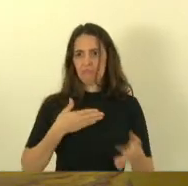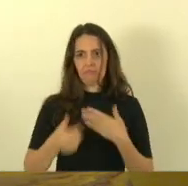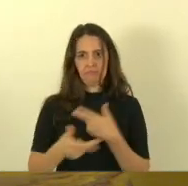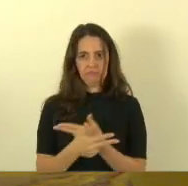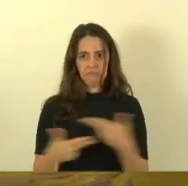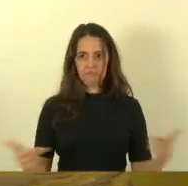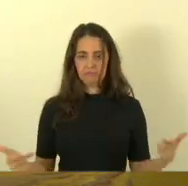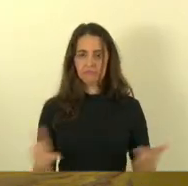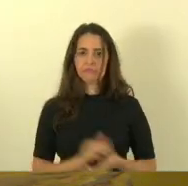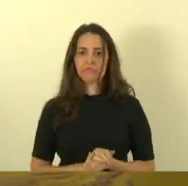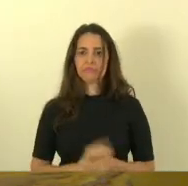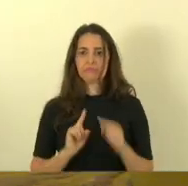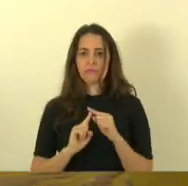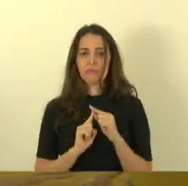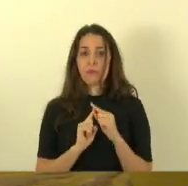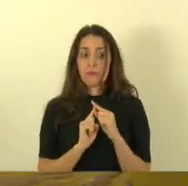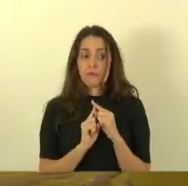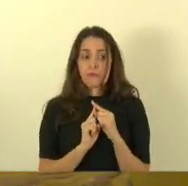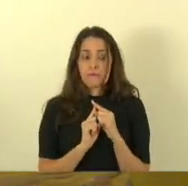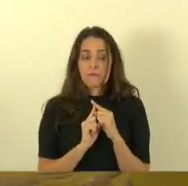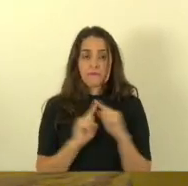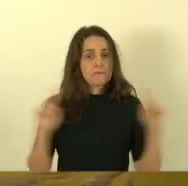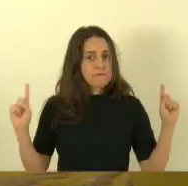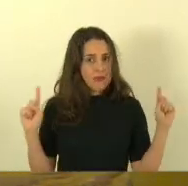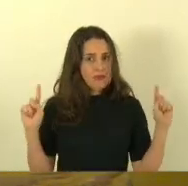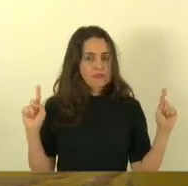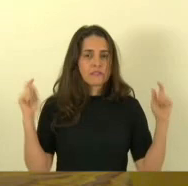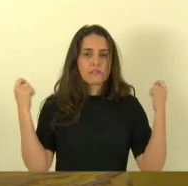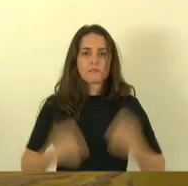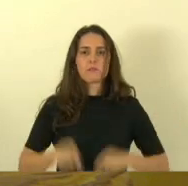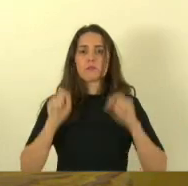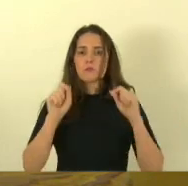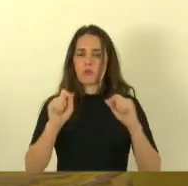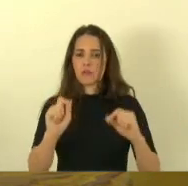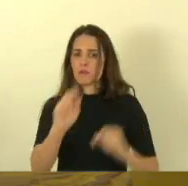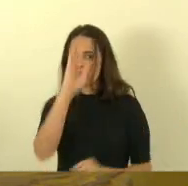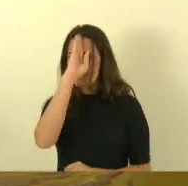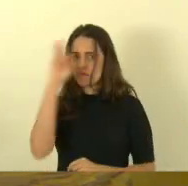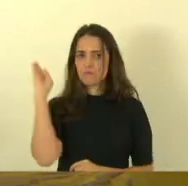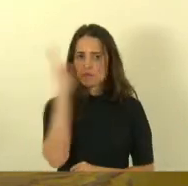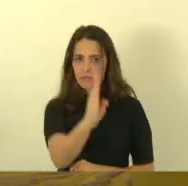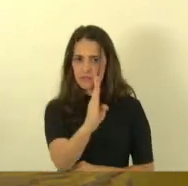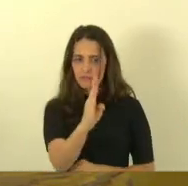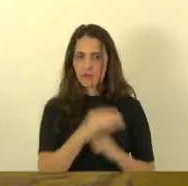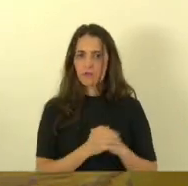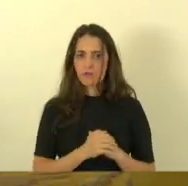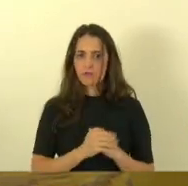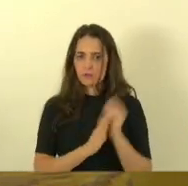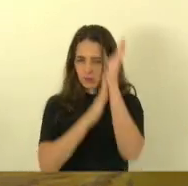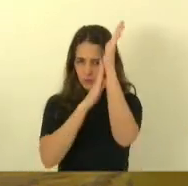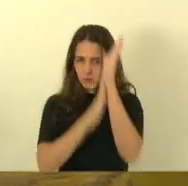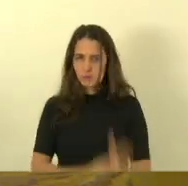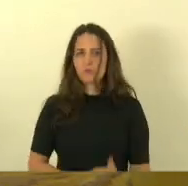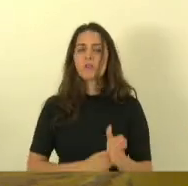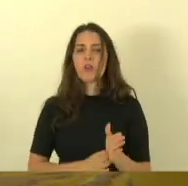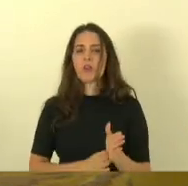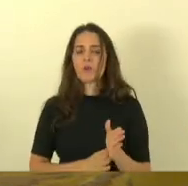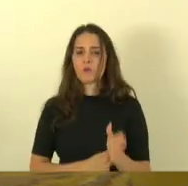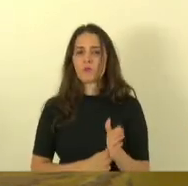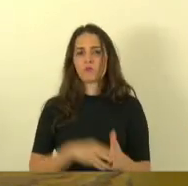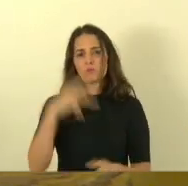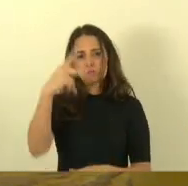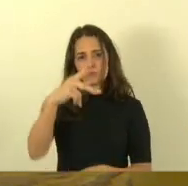Mas deve, acima de tudo, ser fiel às suas